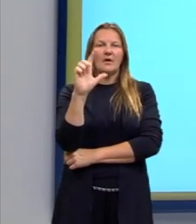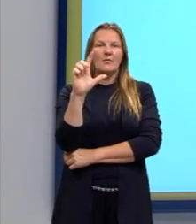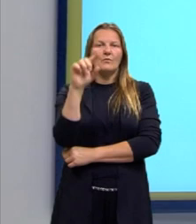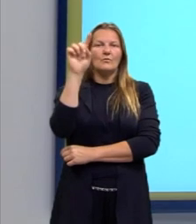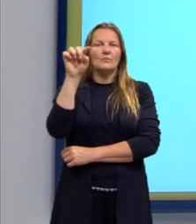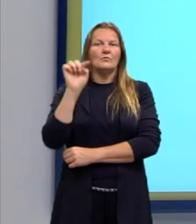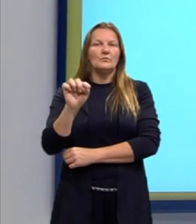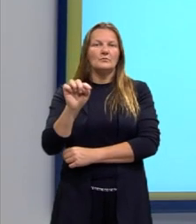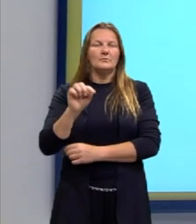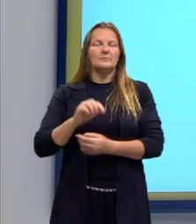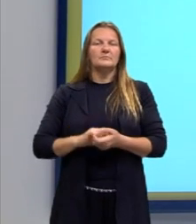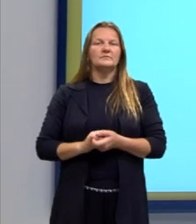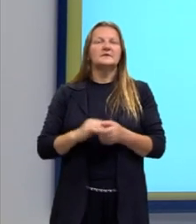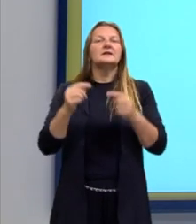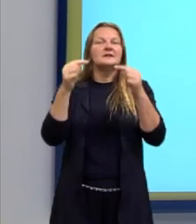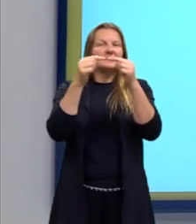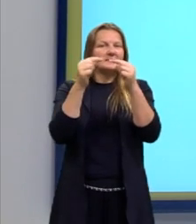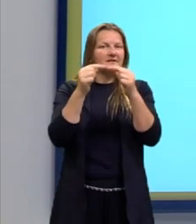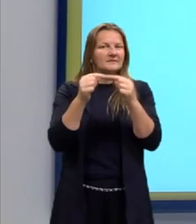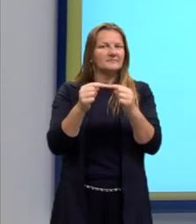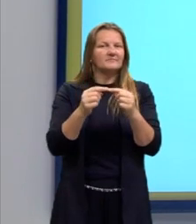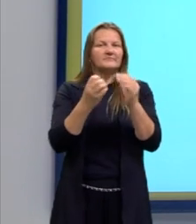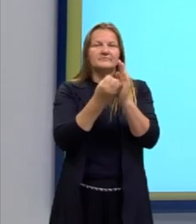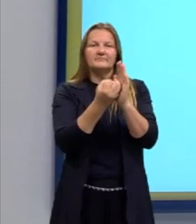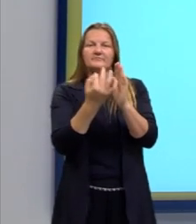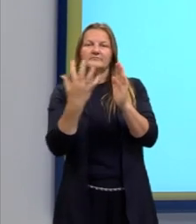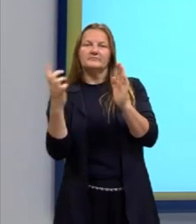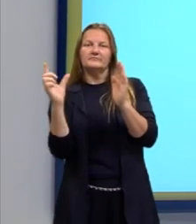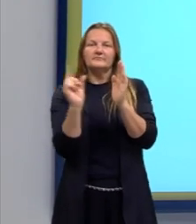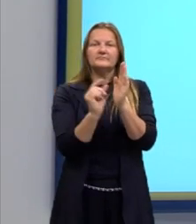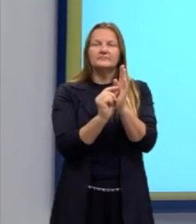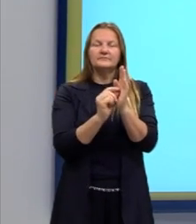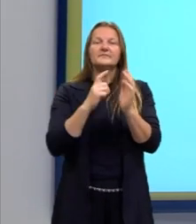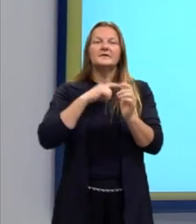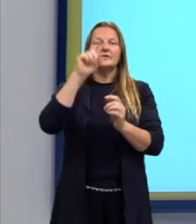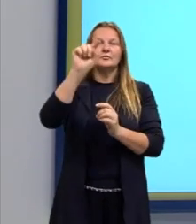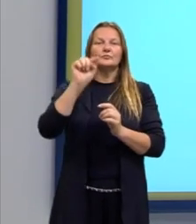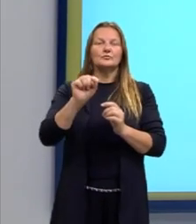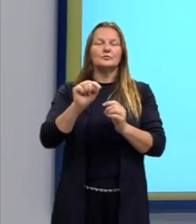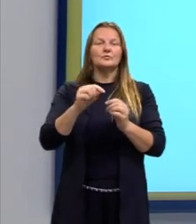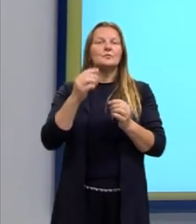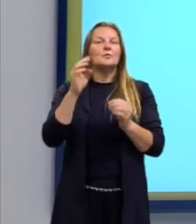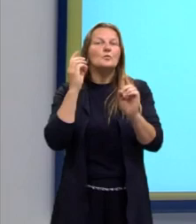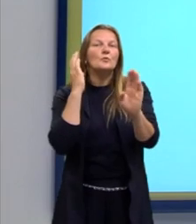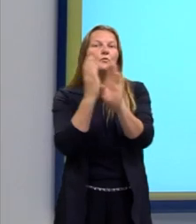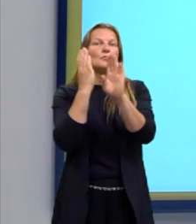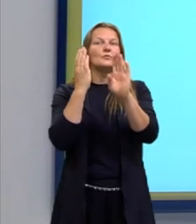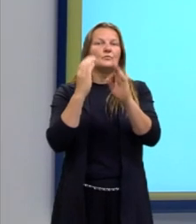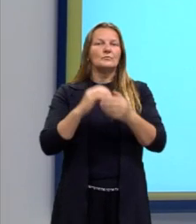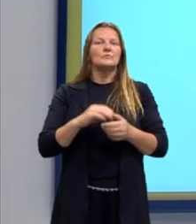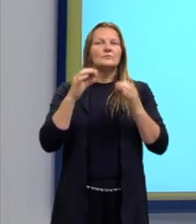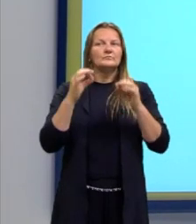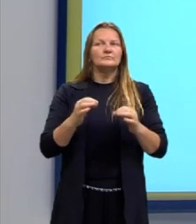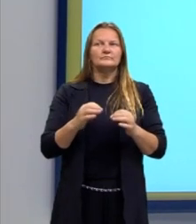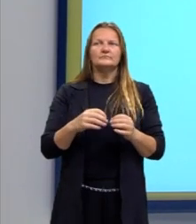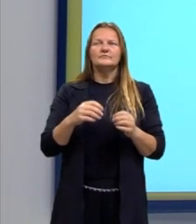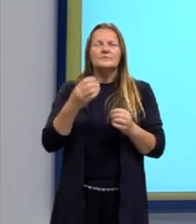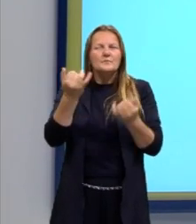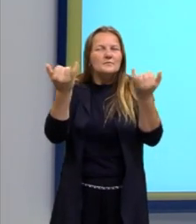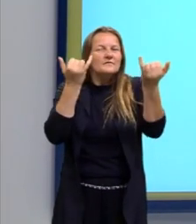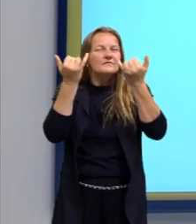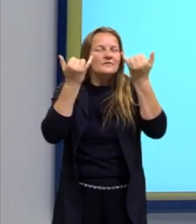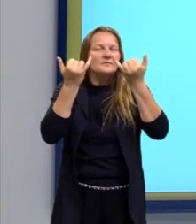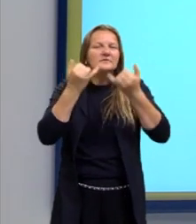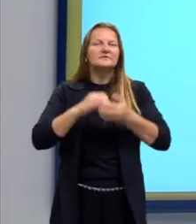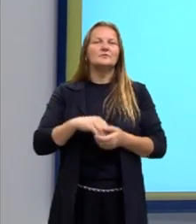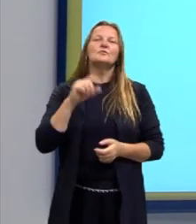combinatória. Então, nós precisamos chegar na expressão correta. E aí nós vamos pensar